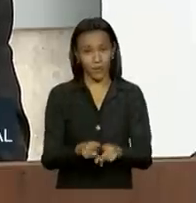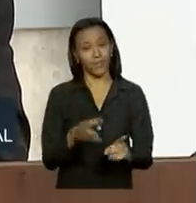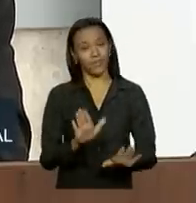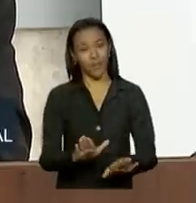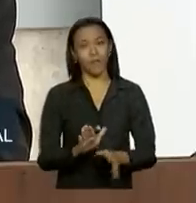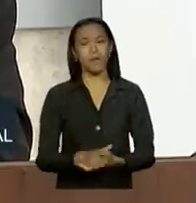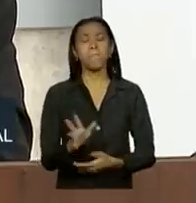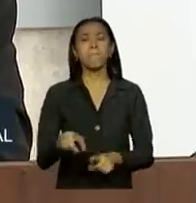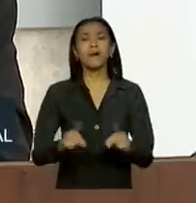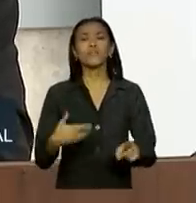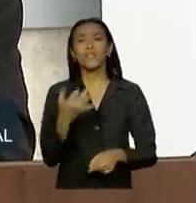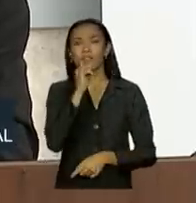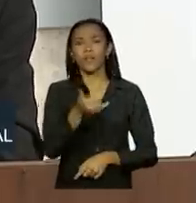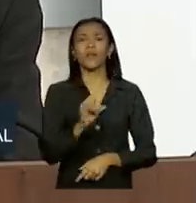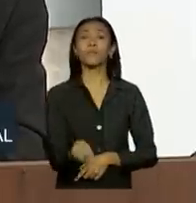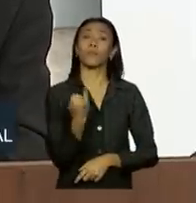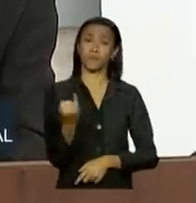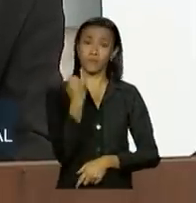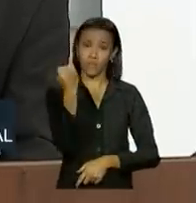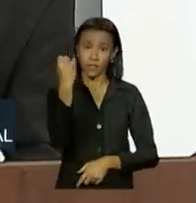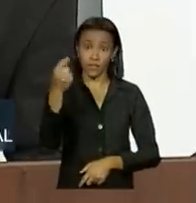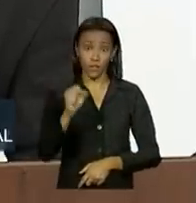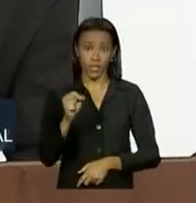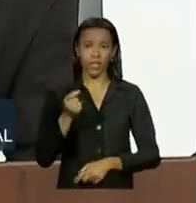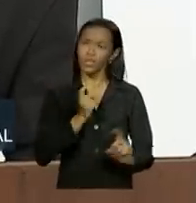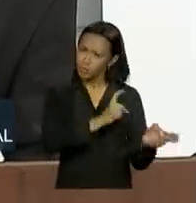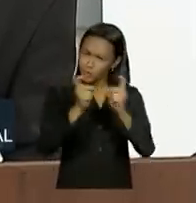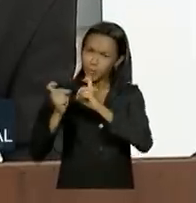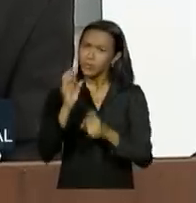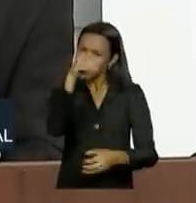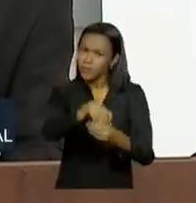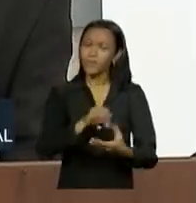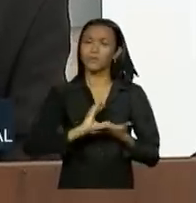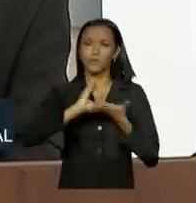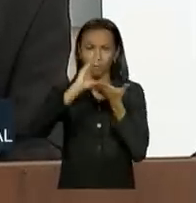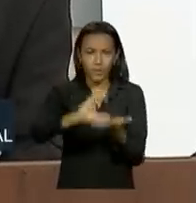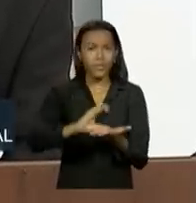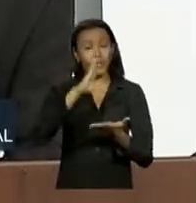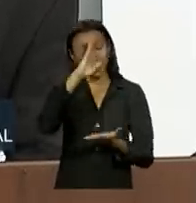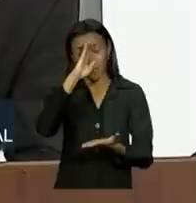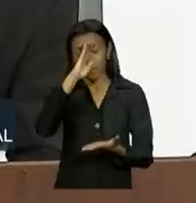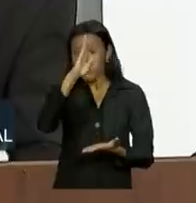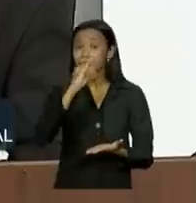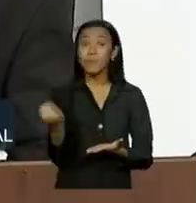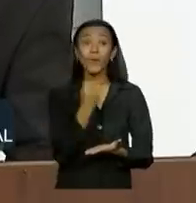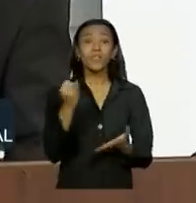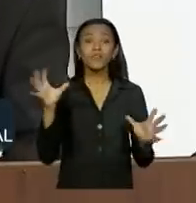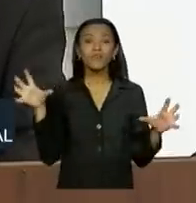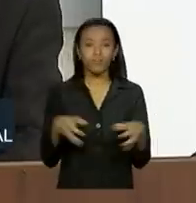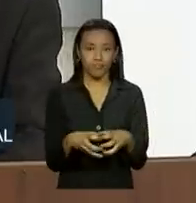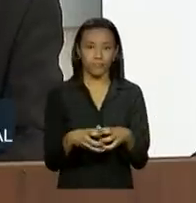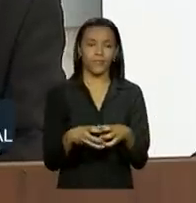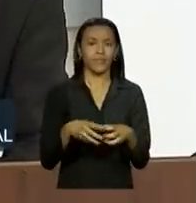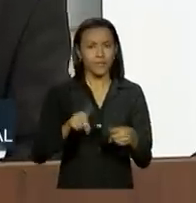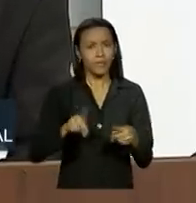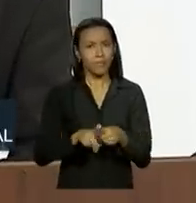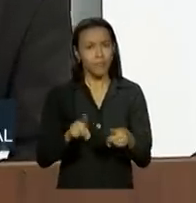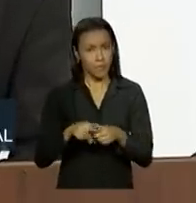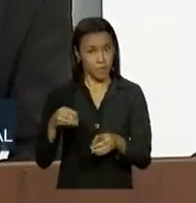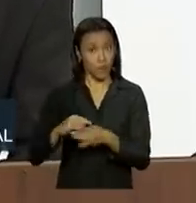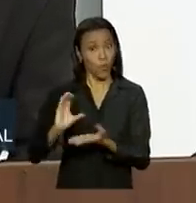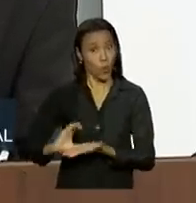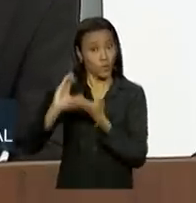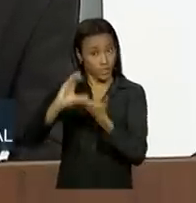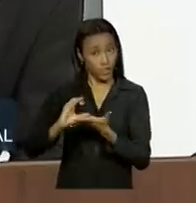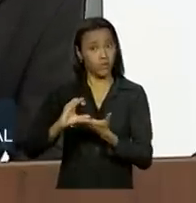Mas queria dizer da importância de um debate no Conselho sobre a questão da integração, inclusive com o Conselho de Desenvolvimento Econômico e